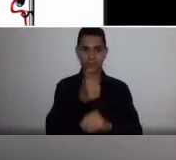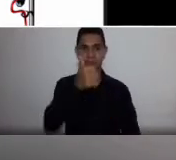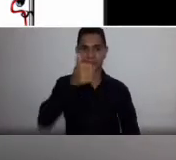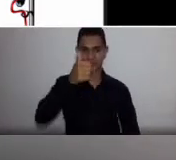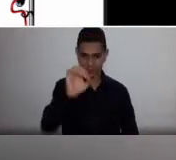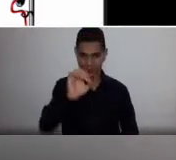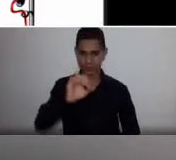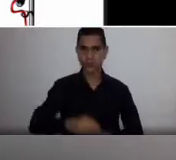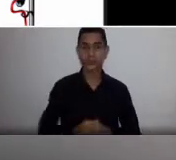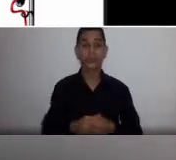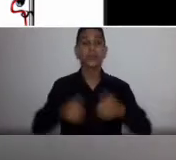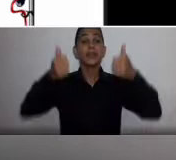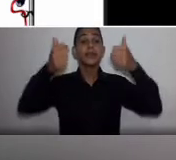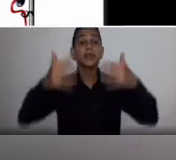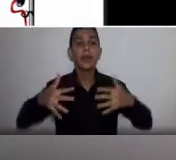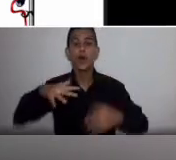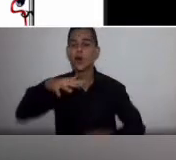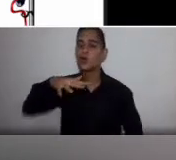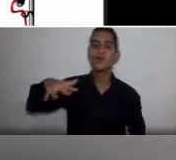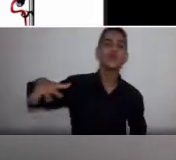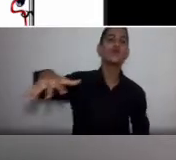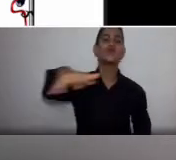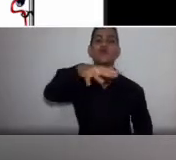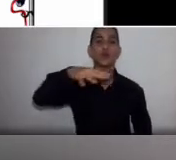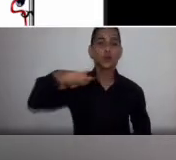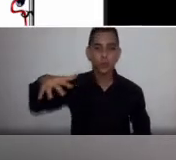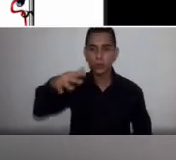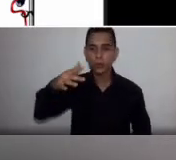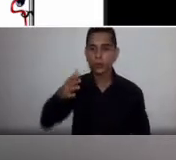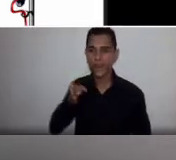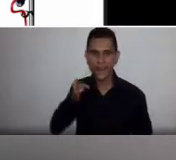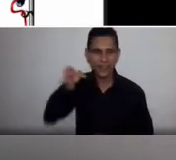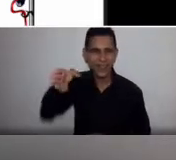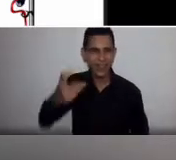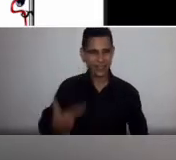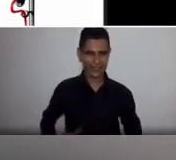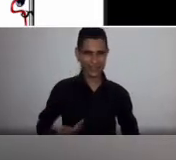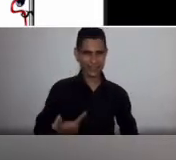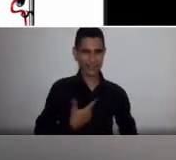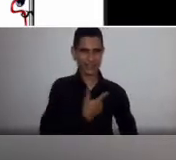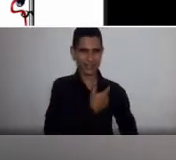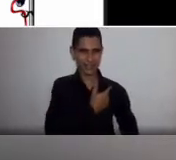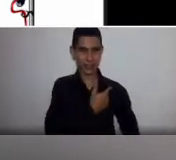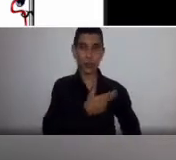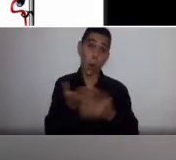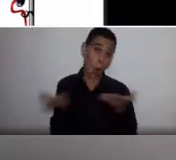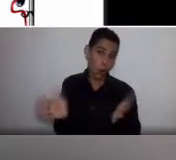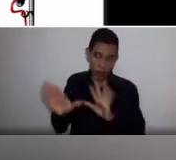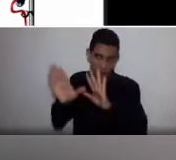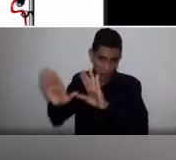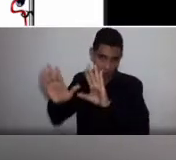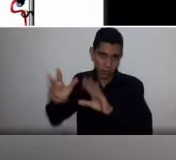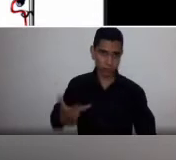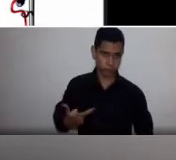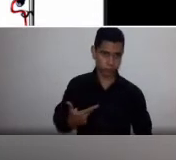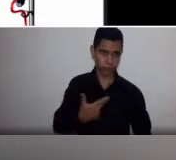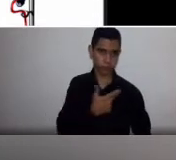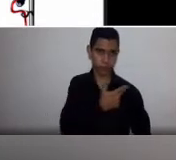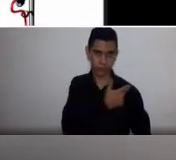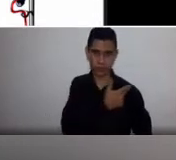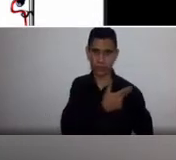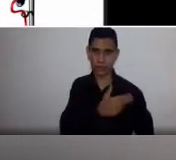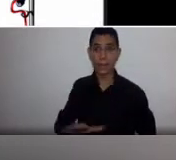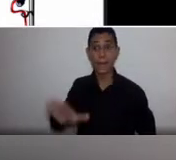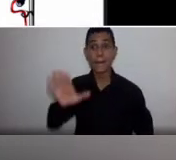paciente, ou nenhum paciente, deve entrar numa cirurgia ou permanecer nela com hemoglobina